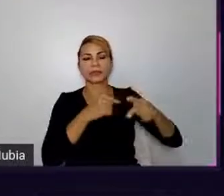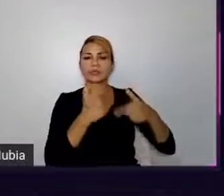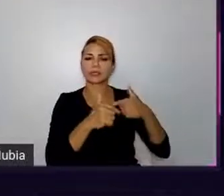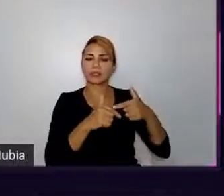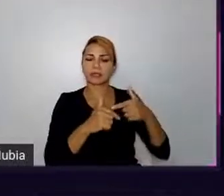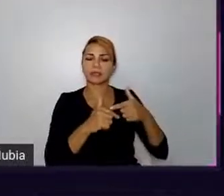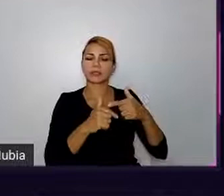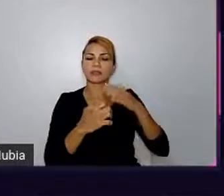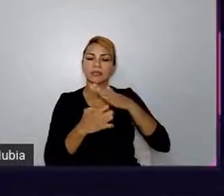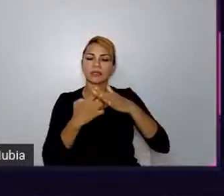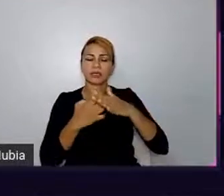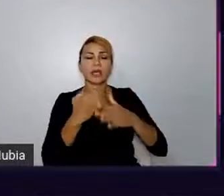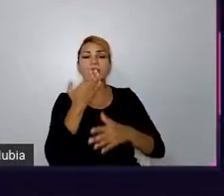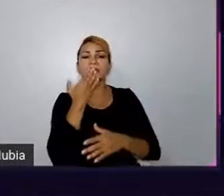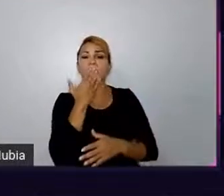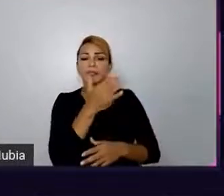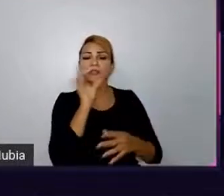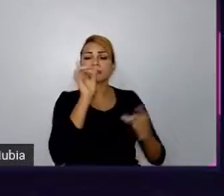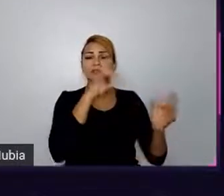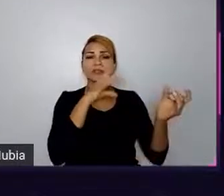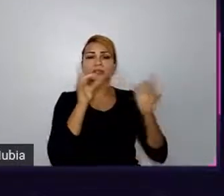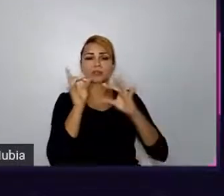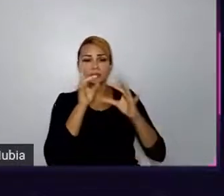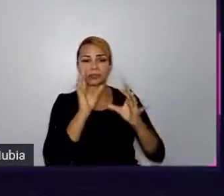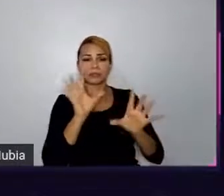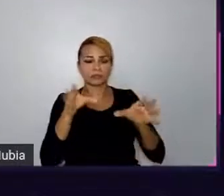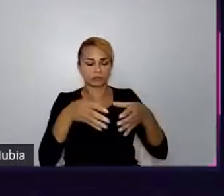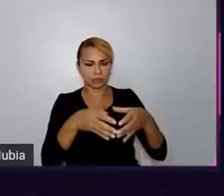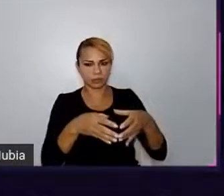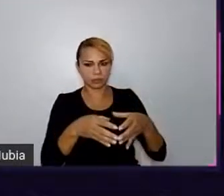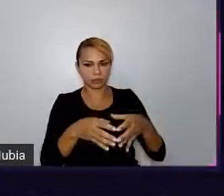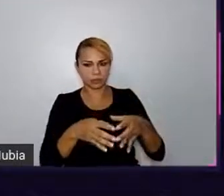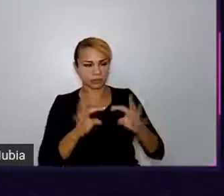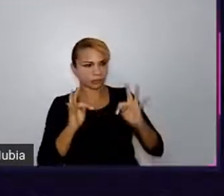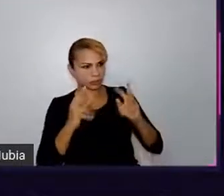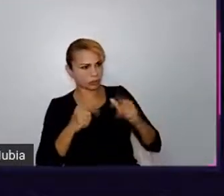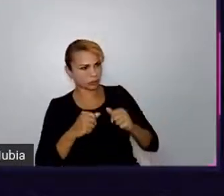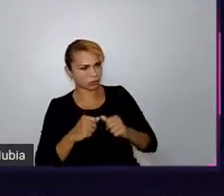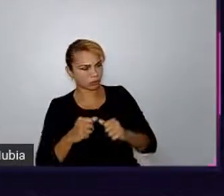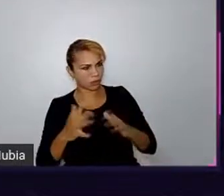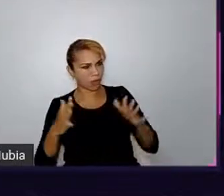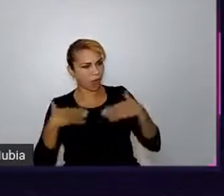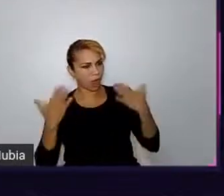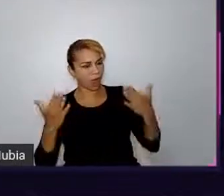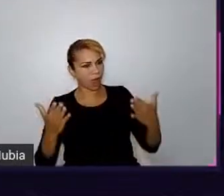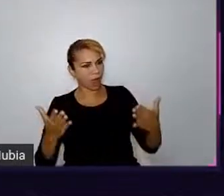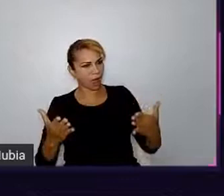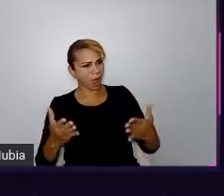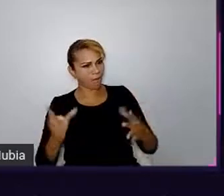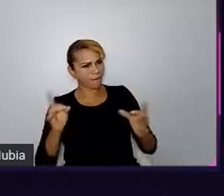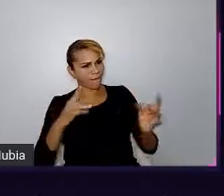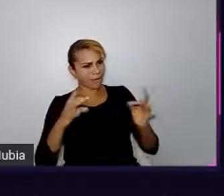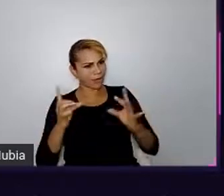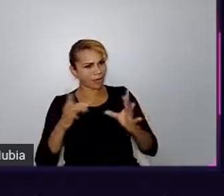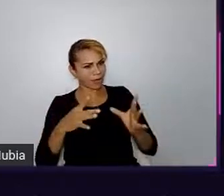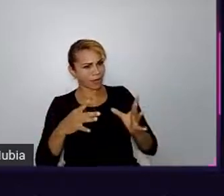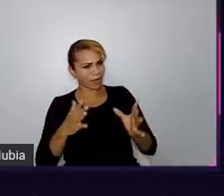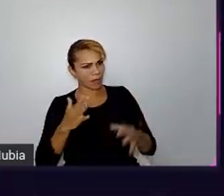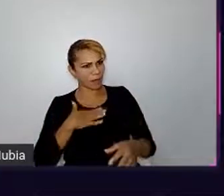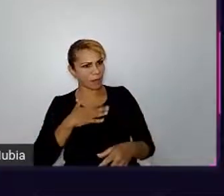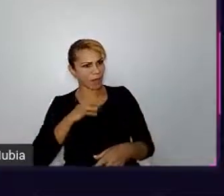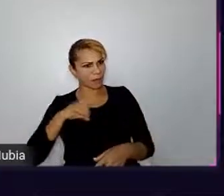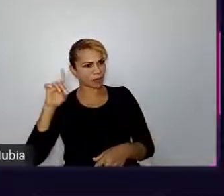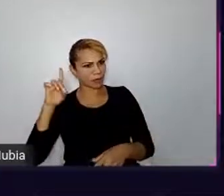pedi feedback para as pessoas do meu time e ficou todo mundo assim, tipo, feedback? Meu Deus! Assim, como se